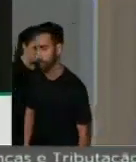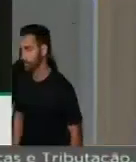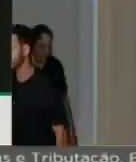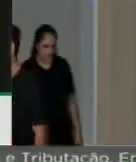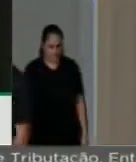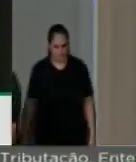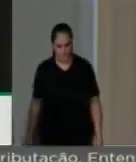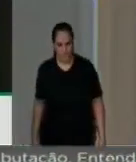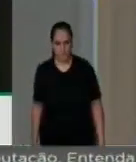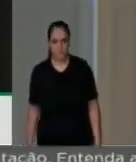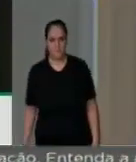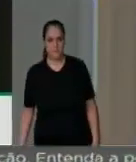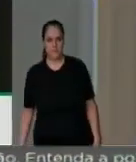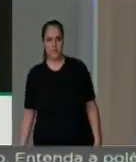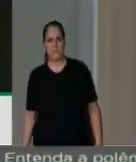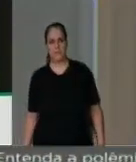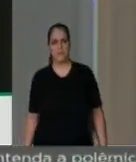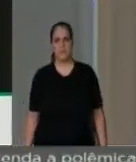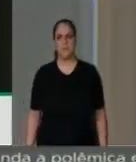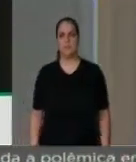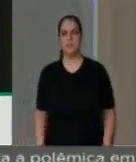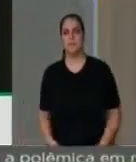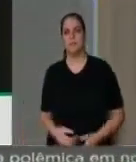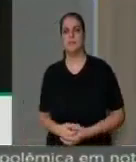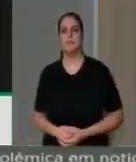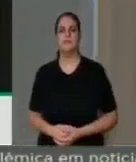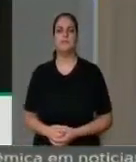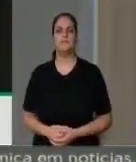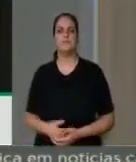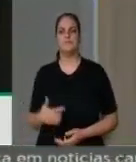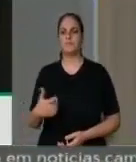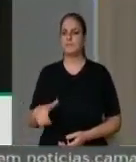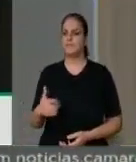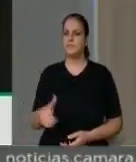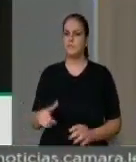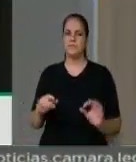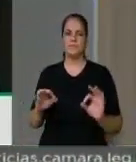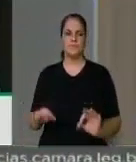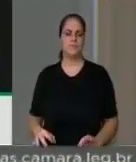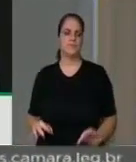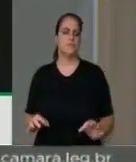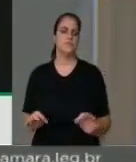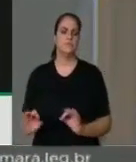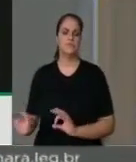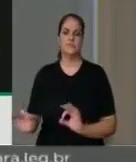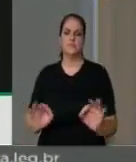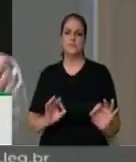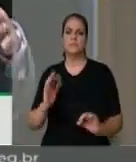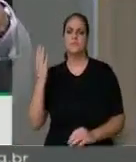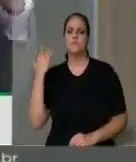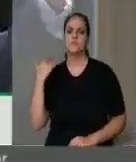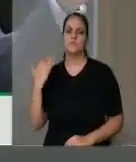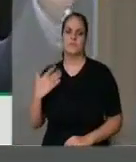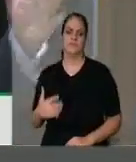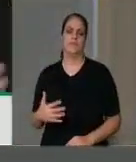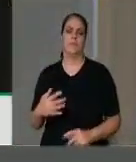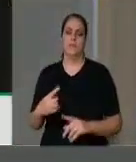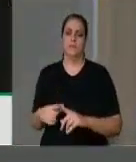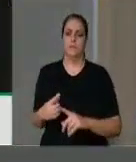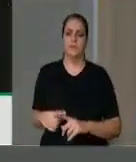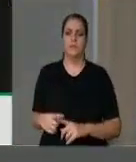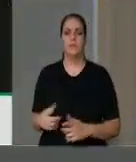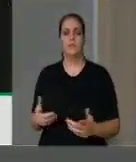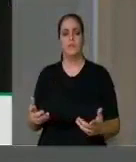aqui no ano de 2017, não foram as providências adotadas naquele momento num diagnóstico de